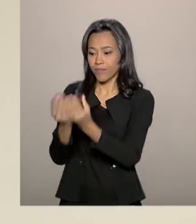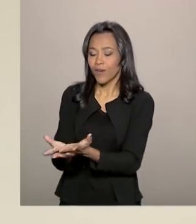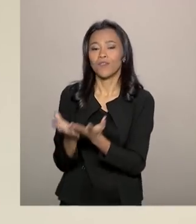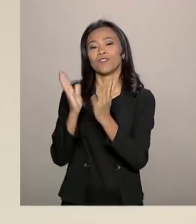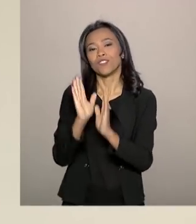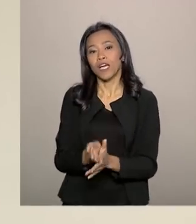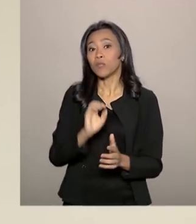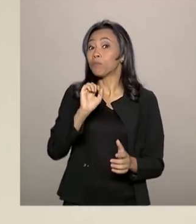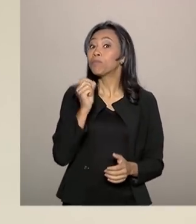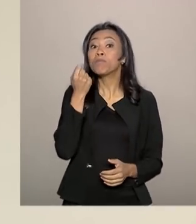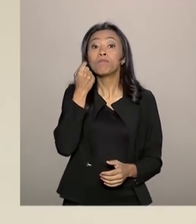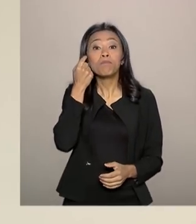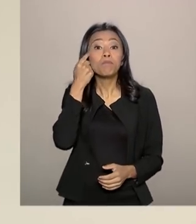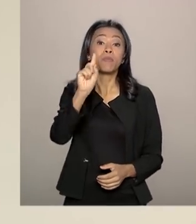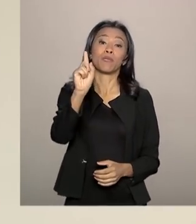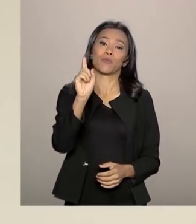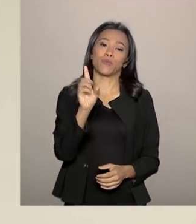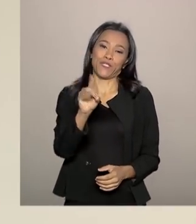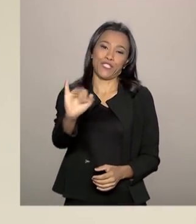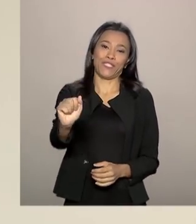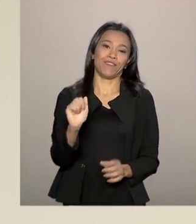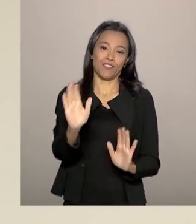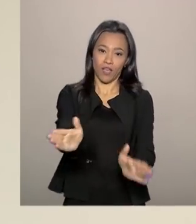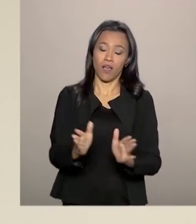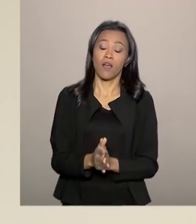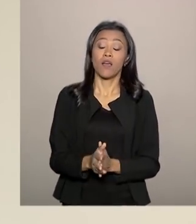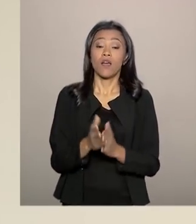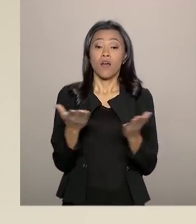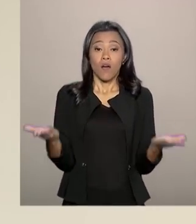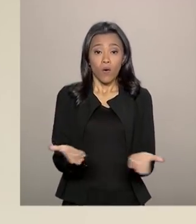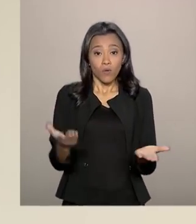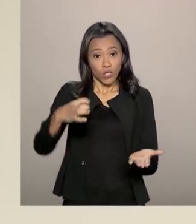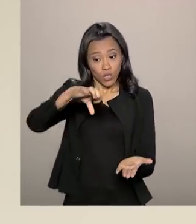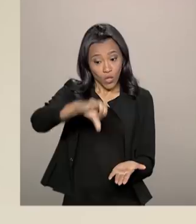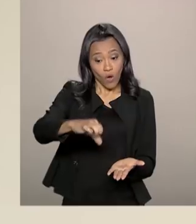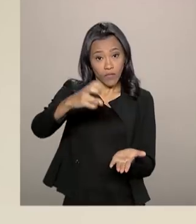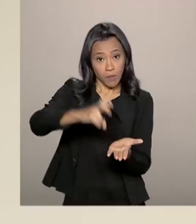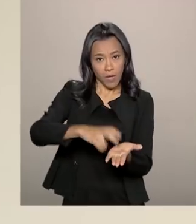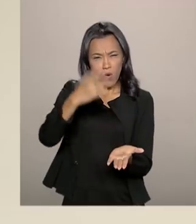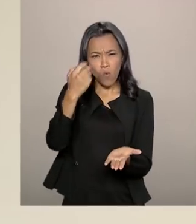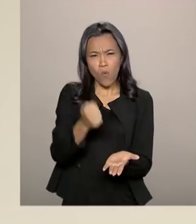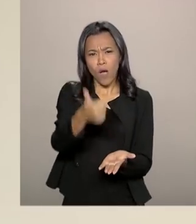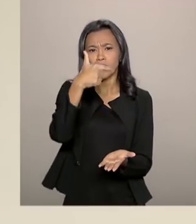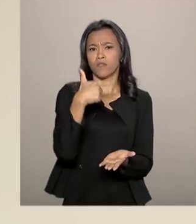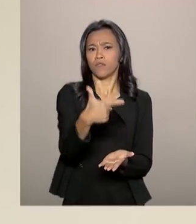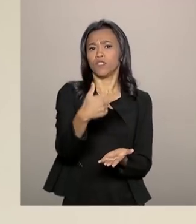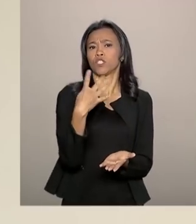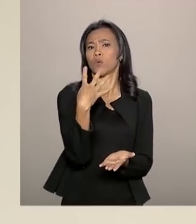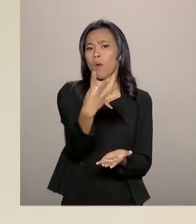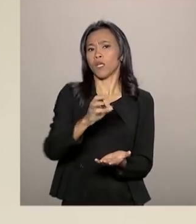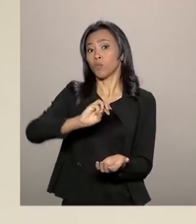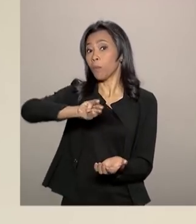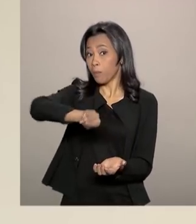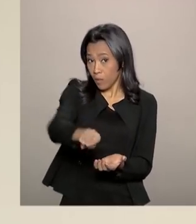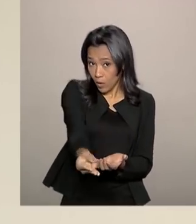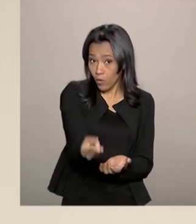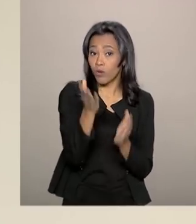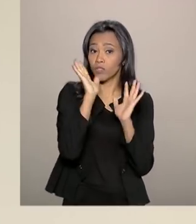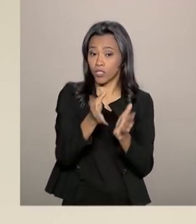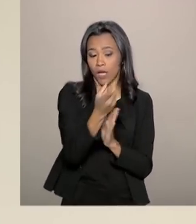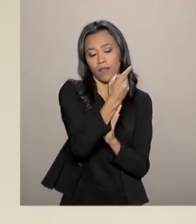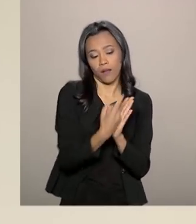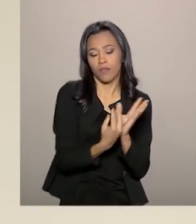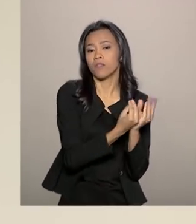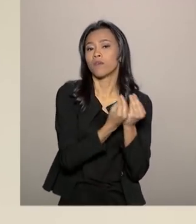declaração no primeiro dia. Bom, até as 9 horas da manhã de hoje, quase 24 milhões de declarações do imposto de renda foram